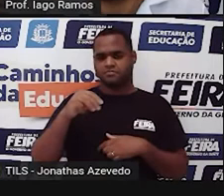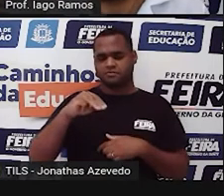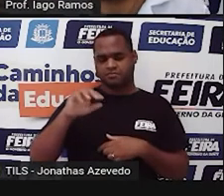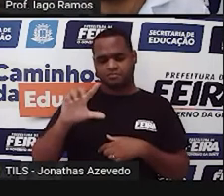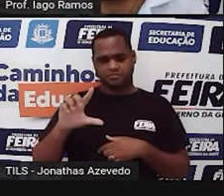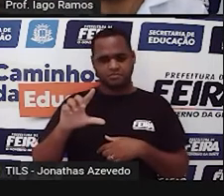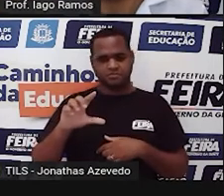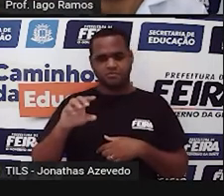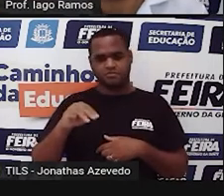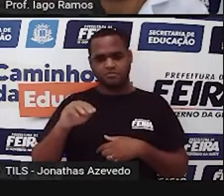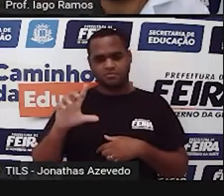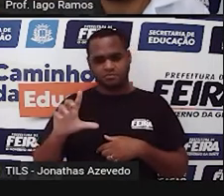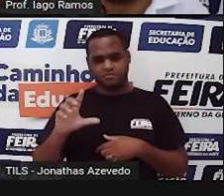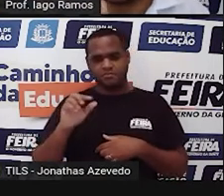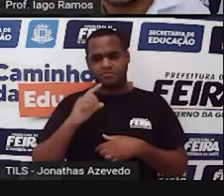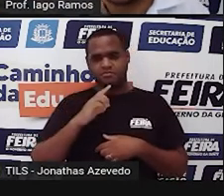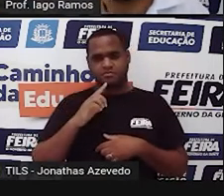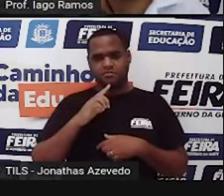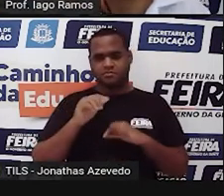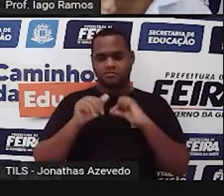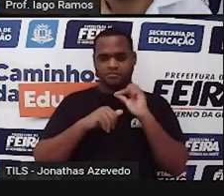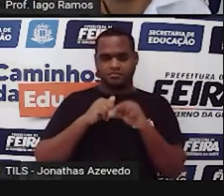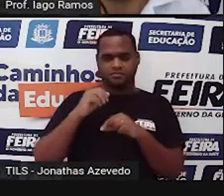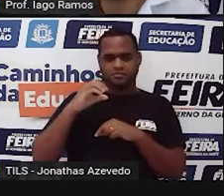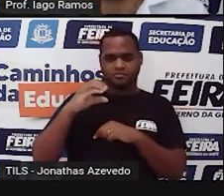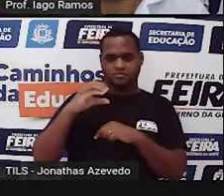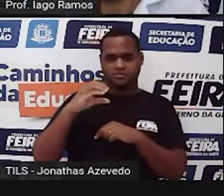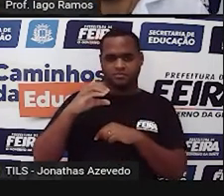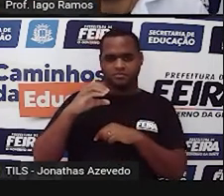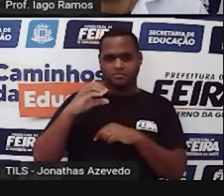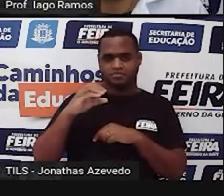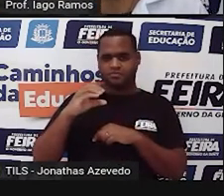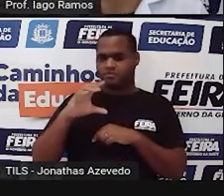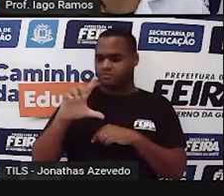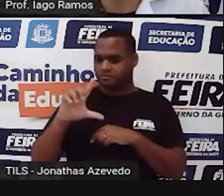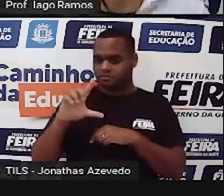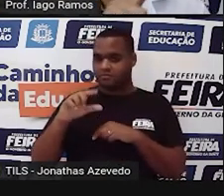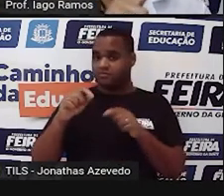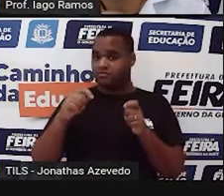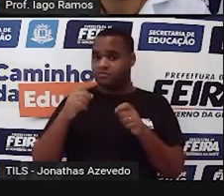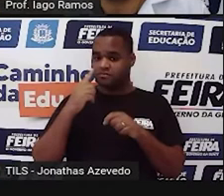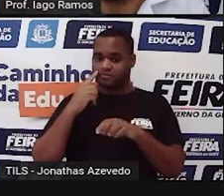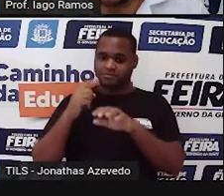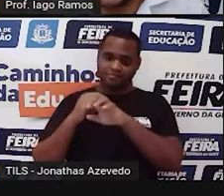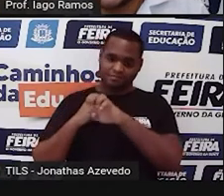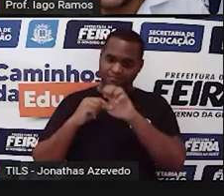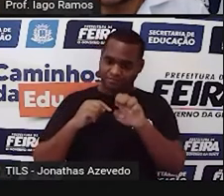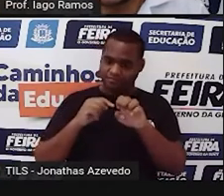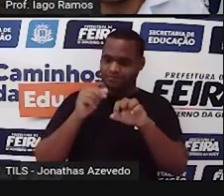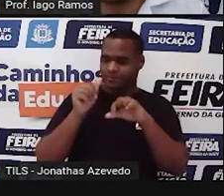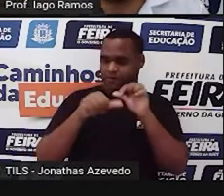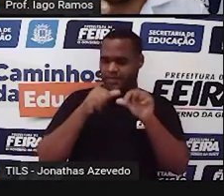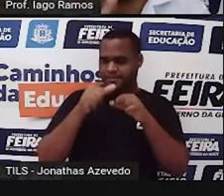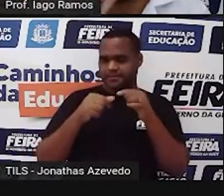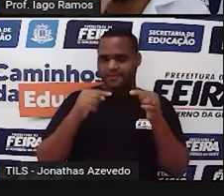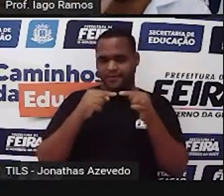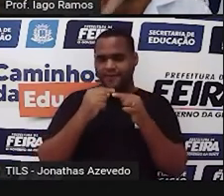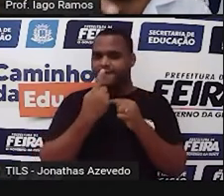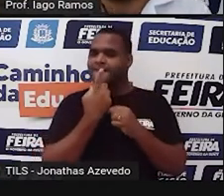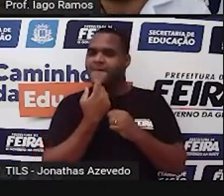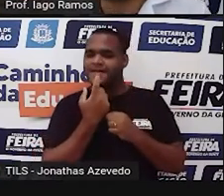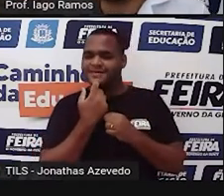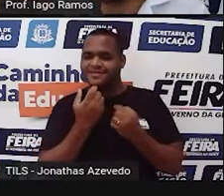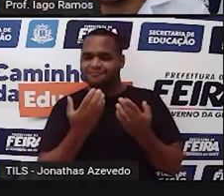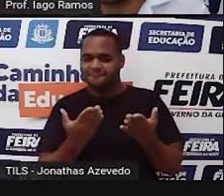que é mililitro, para o CL, que é centilitro. Está indo para a esquerda. E olha a setinha vermelha,